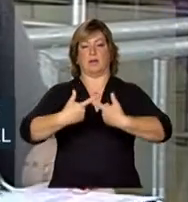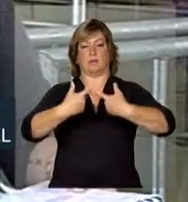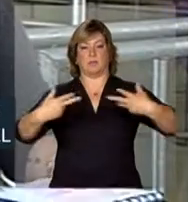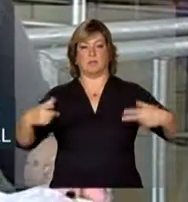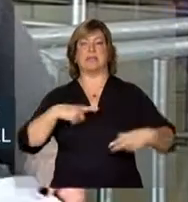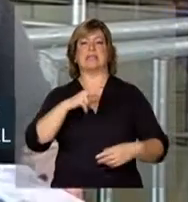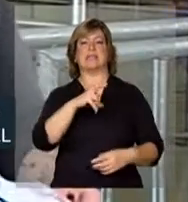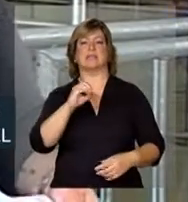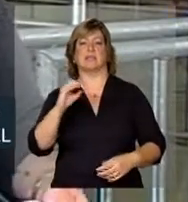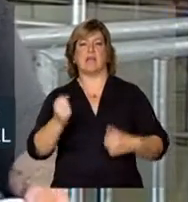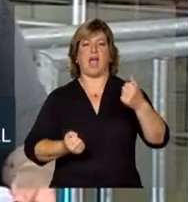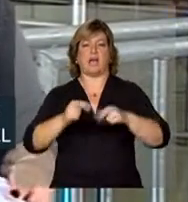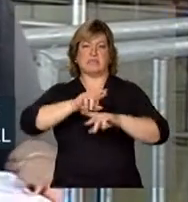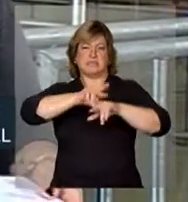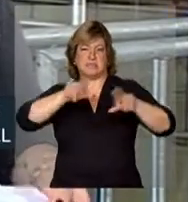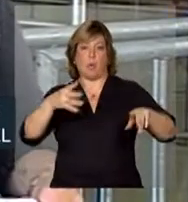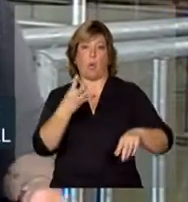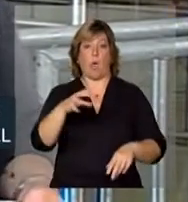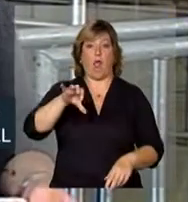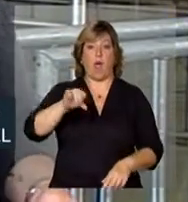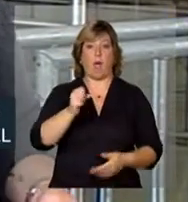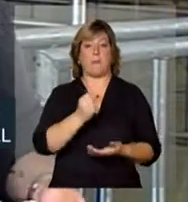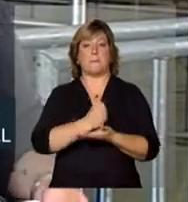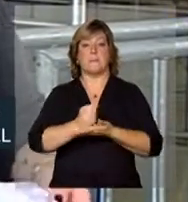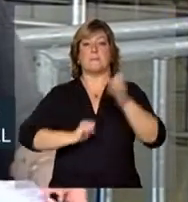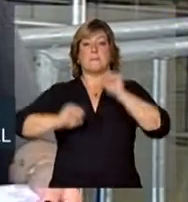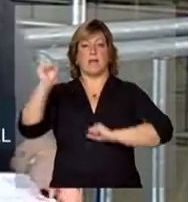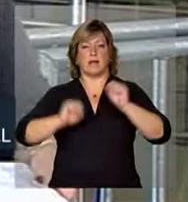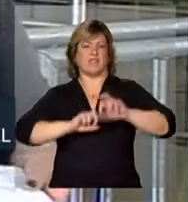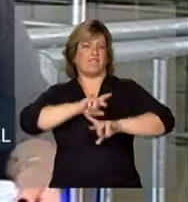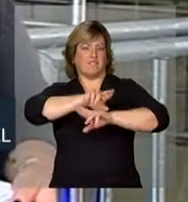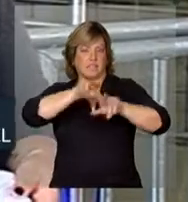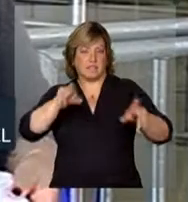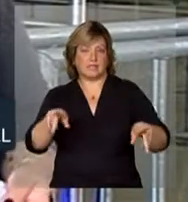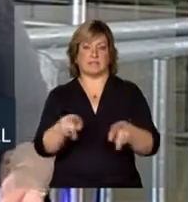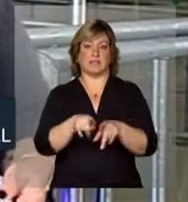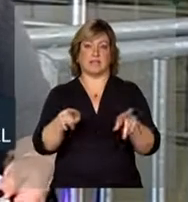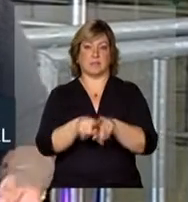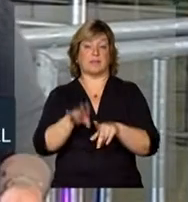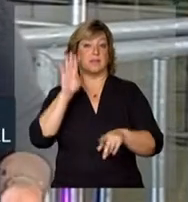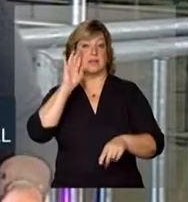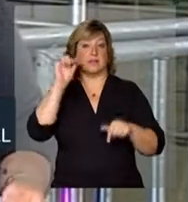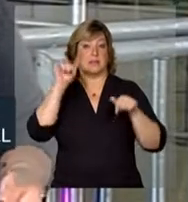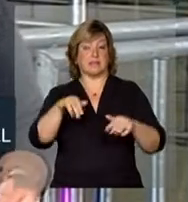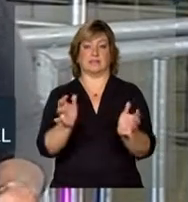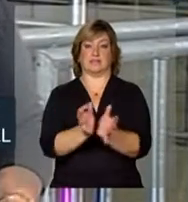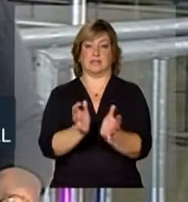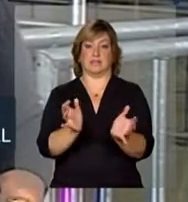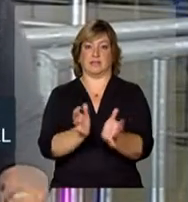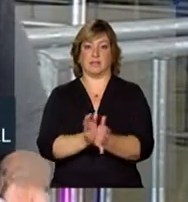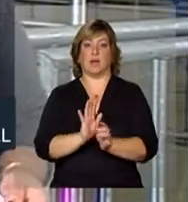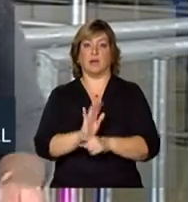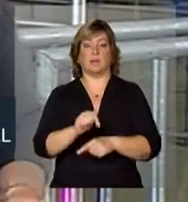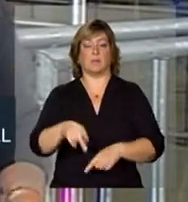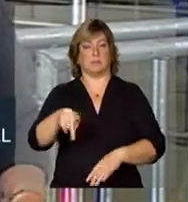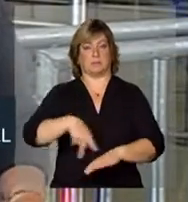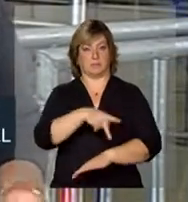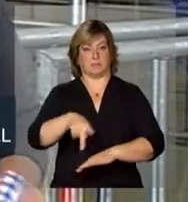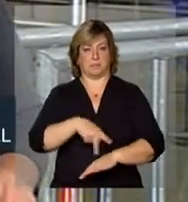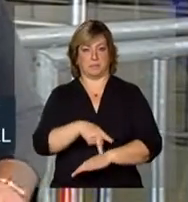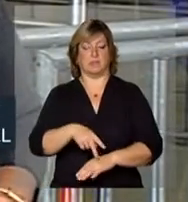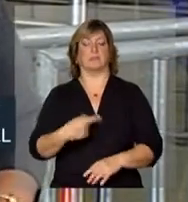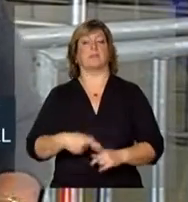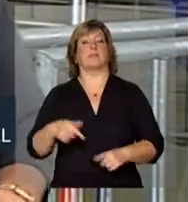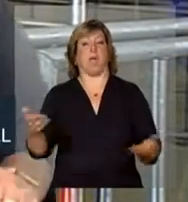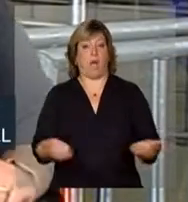reúne 500 carros de 49 marcas diferentes e também volta o olhar desse setor para o país. Nesse momento, a